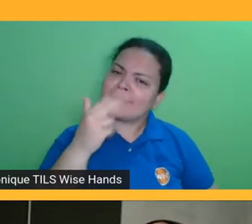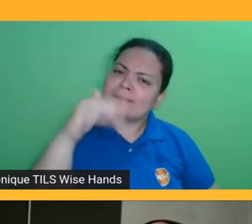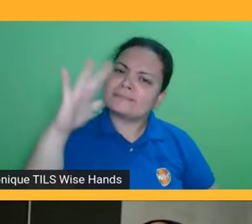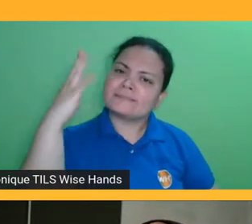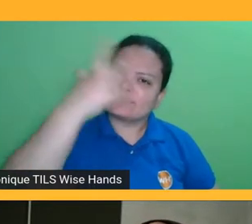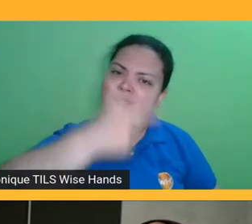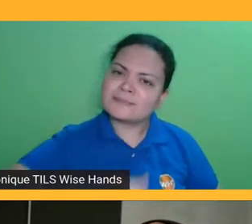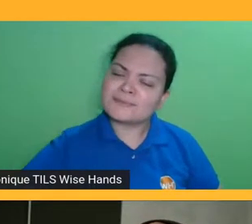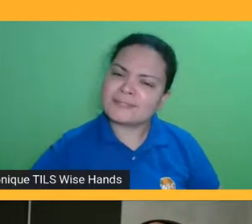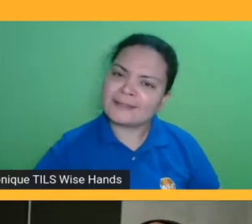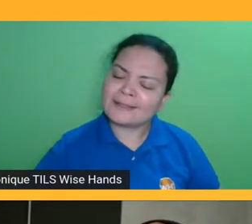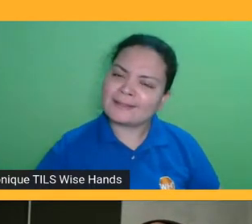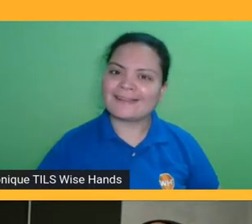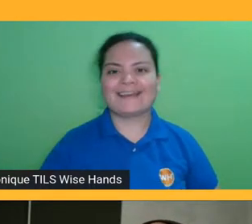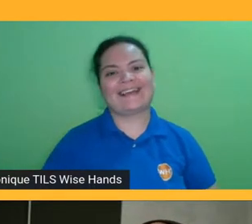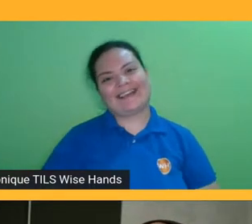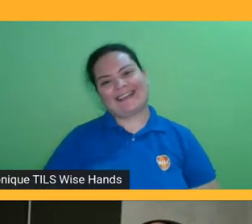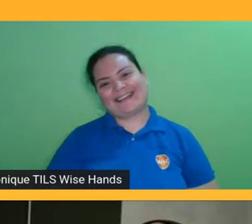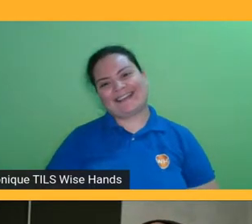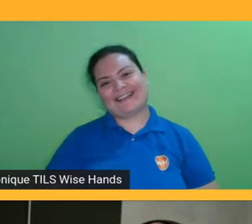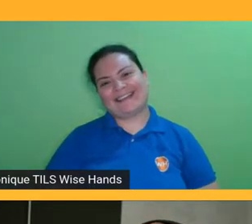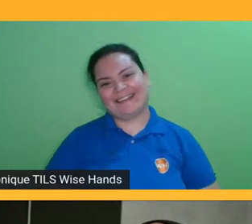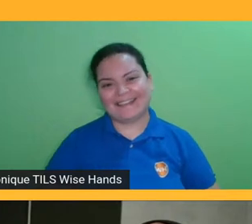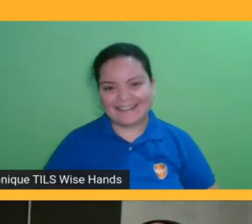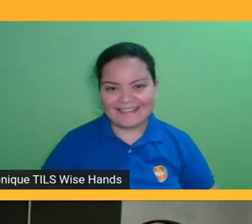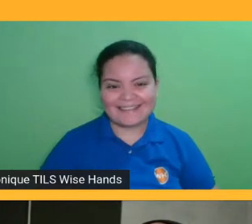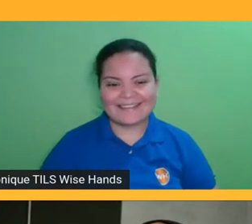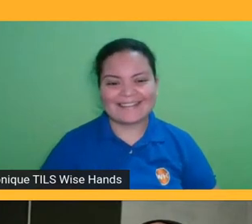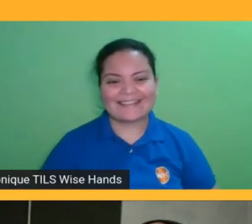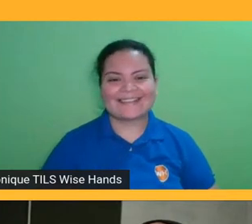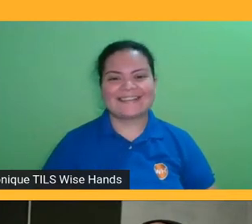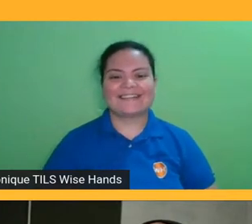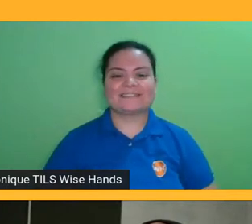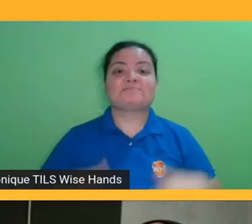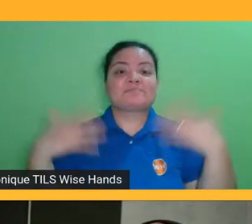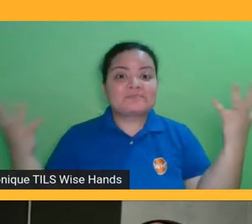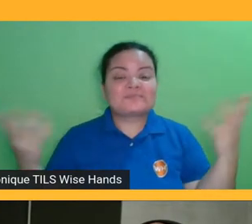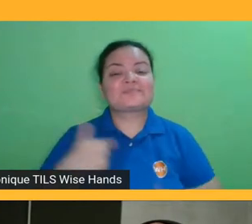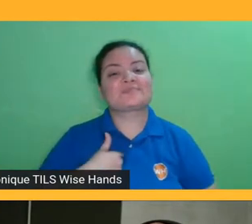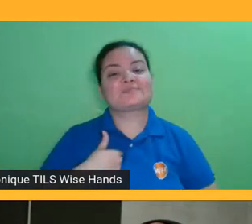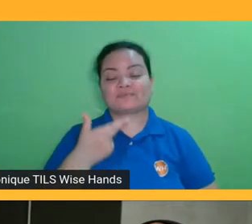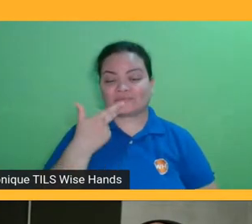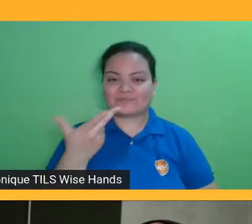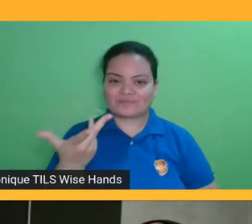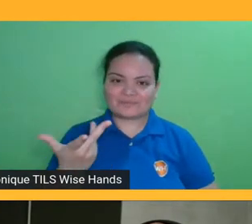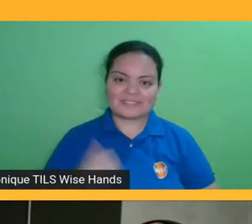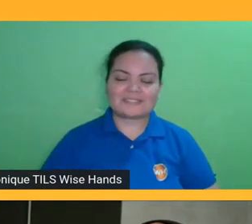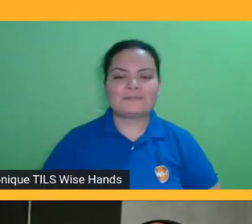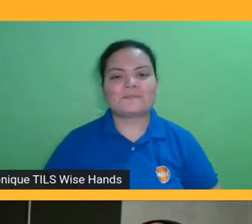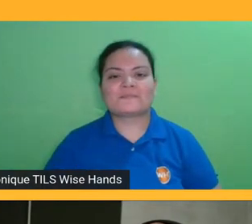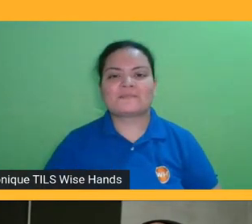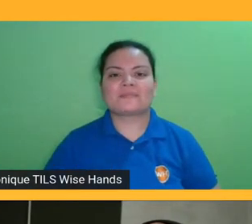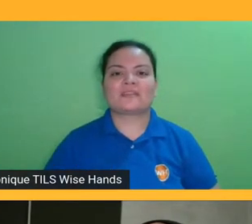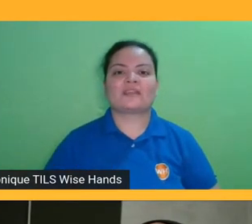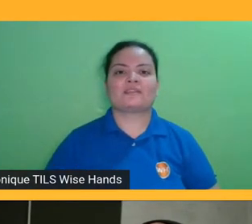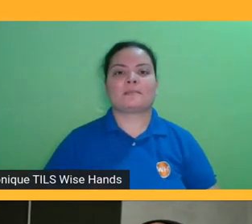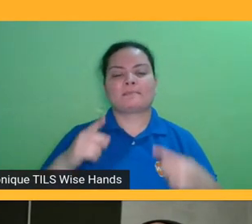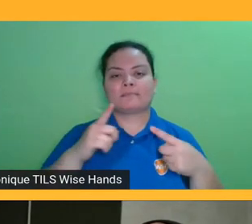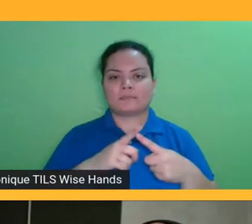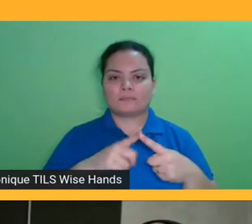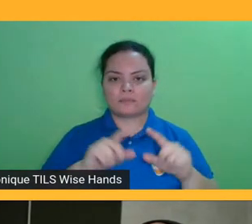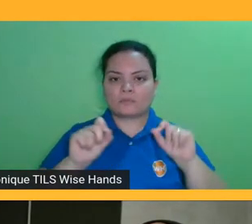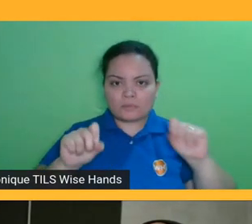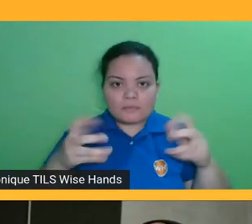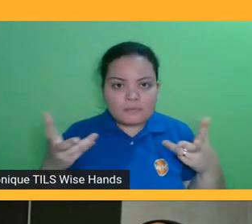outro microfone. Legal, então. Vai lá. Eu estou dizendo duas coisas, a primeira que eu percebi a mudança